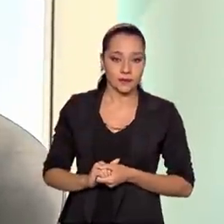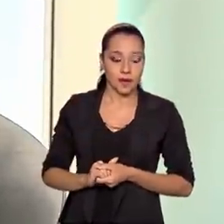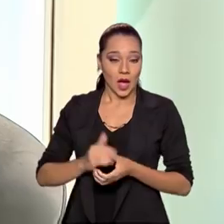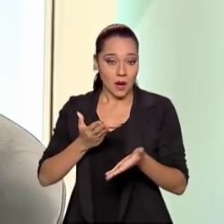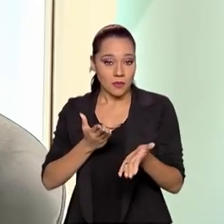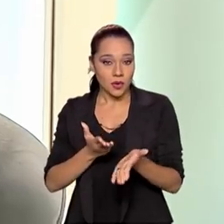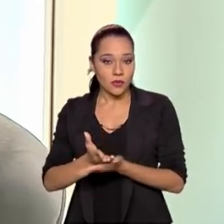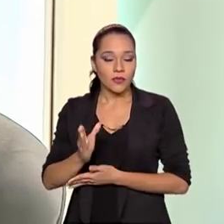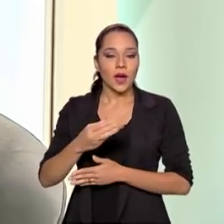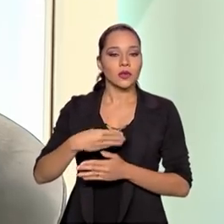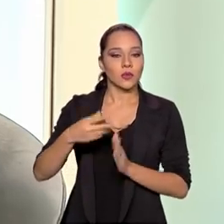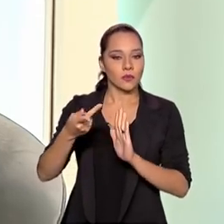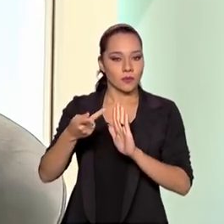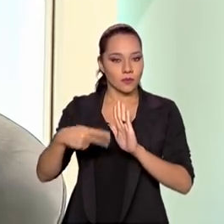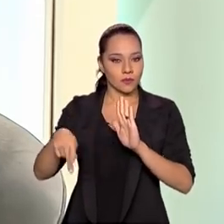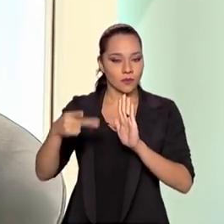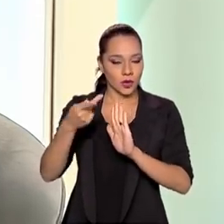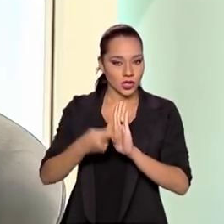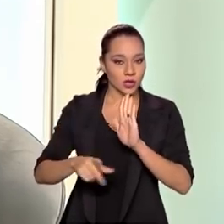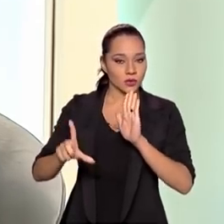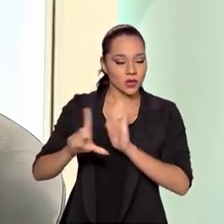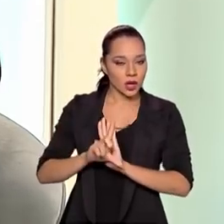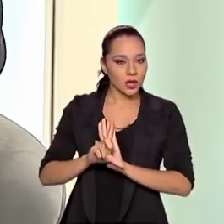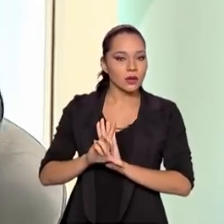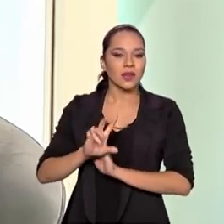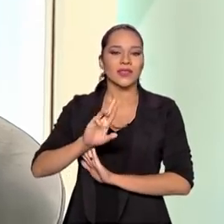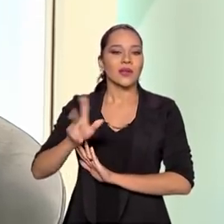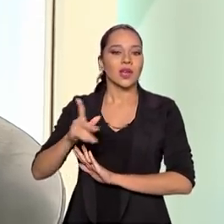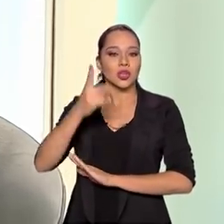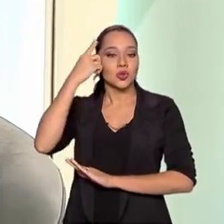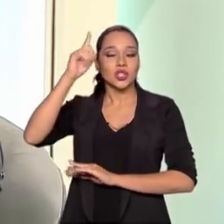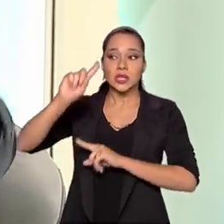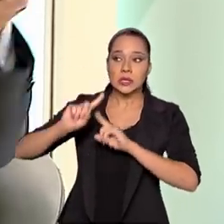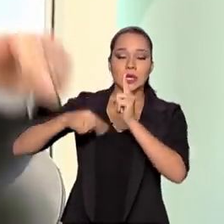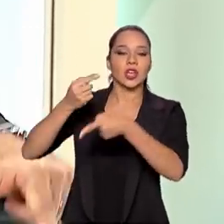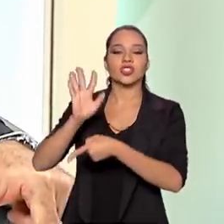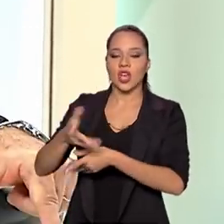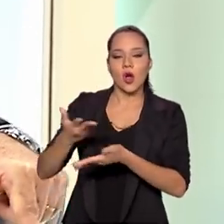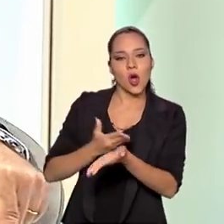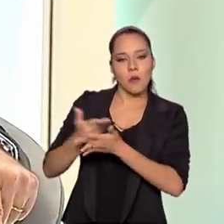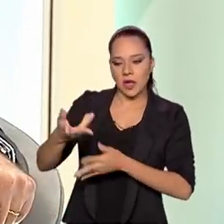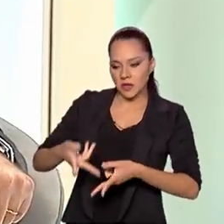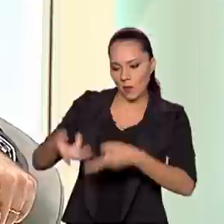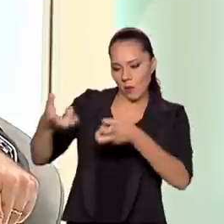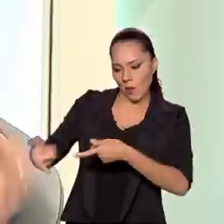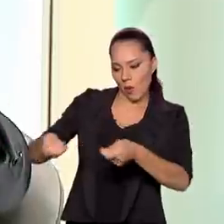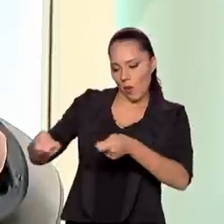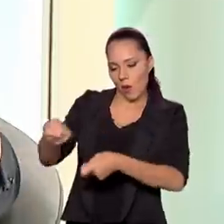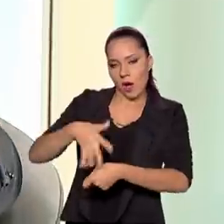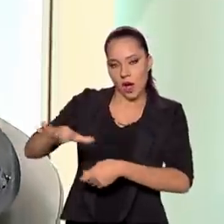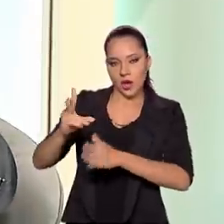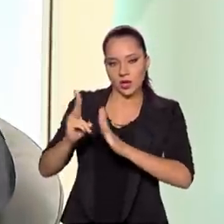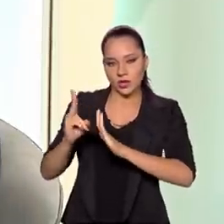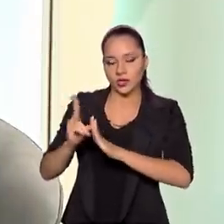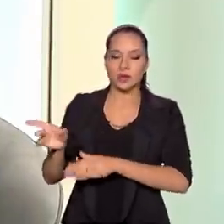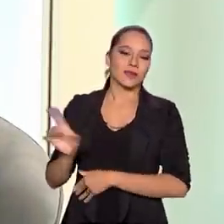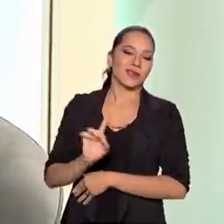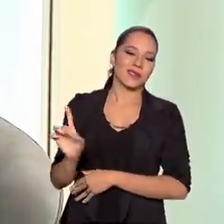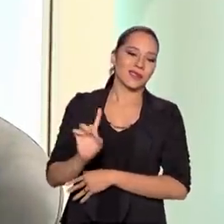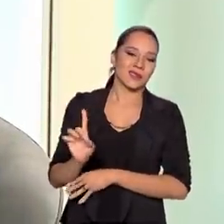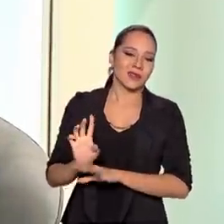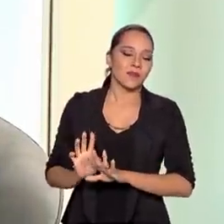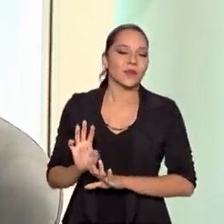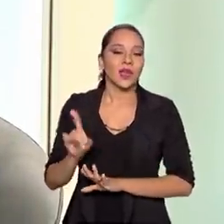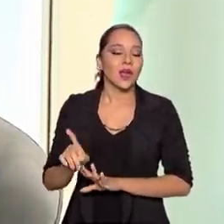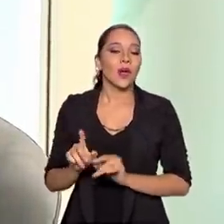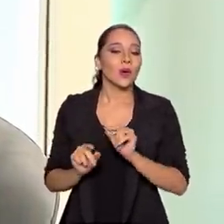Aprovado esse PL, que é o PL 191, não significa dizer que no dia seguinte já se tem mineração em área indígena. Não. É